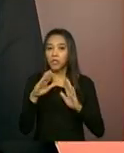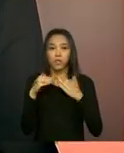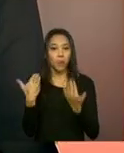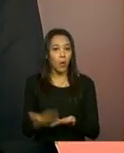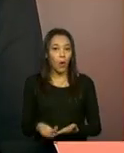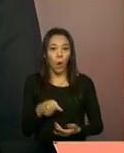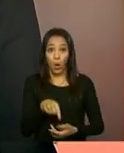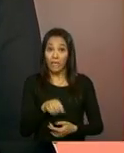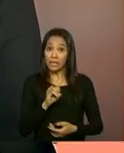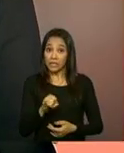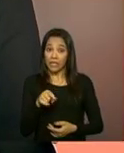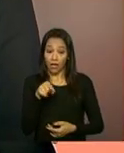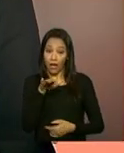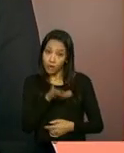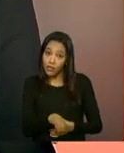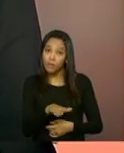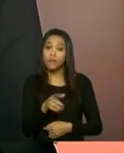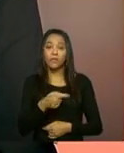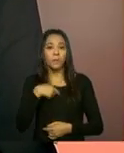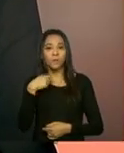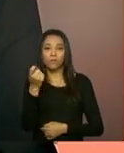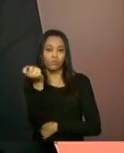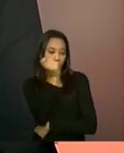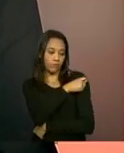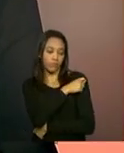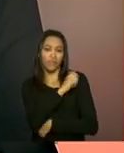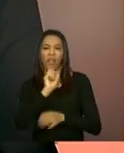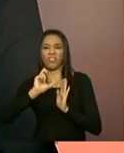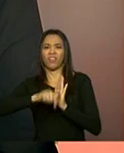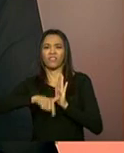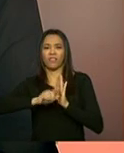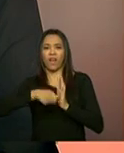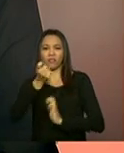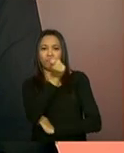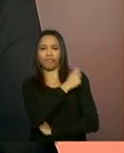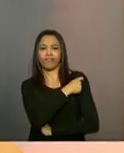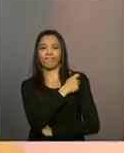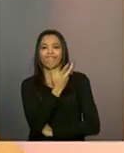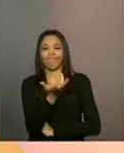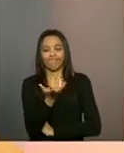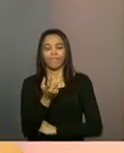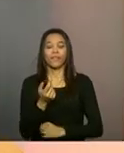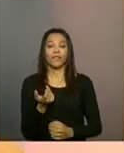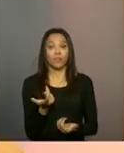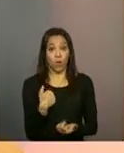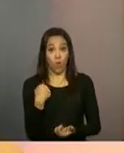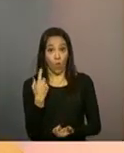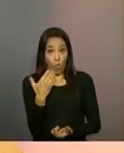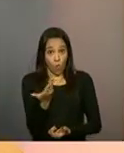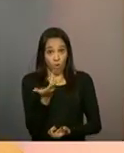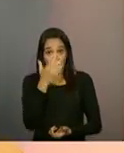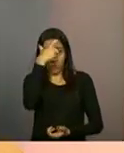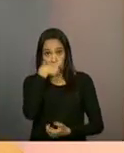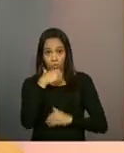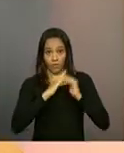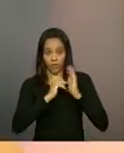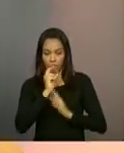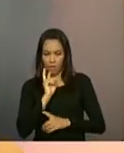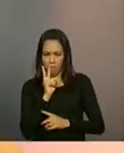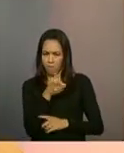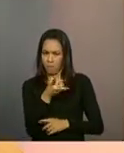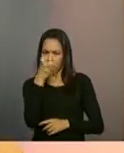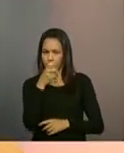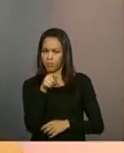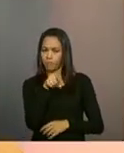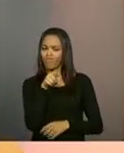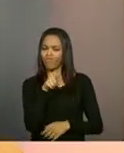aí o assistente social vai lá. Exatamente. Quando você já identifica mesmo uma situação, né? Que